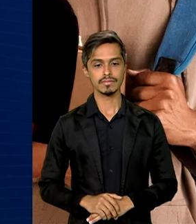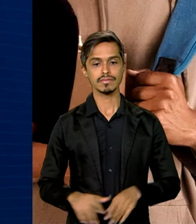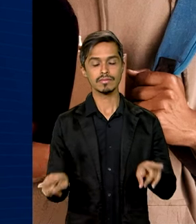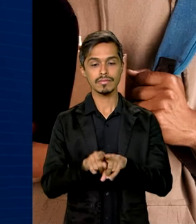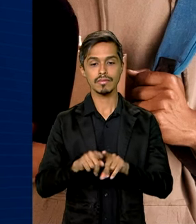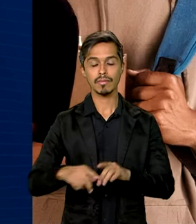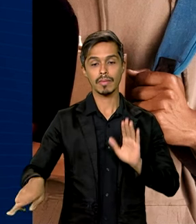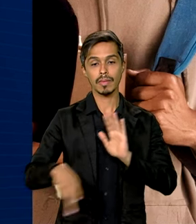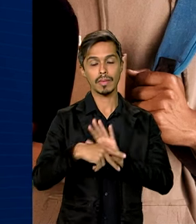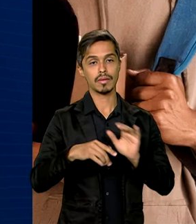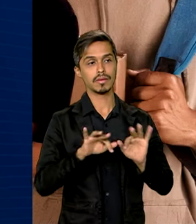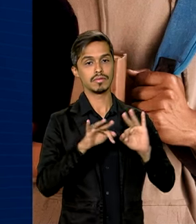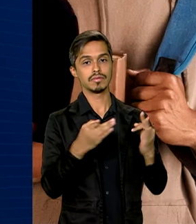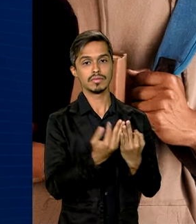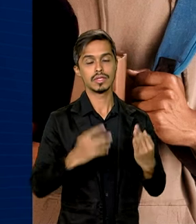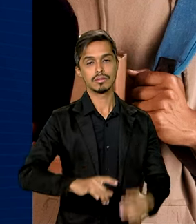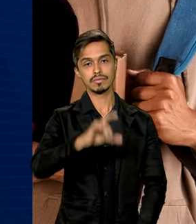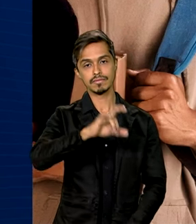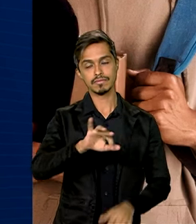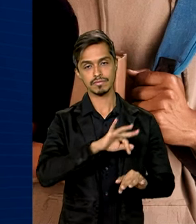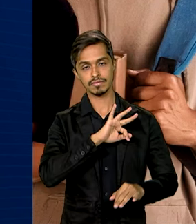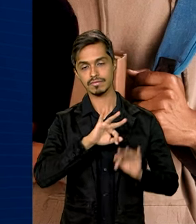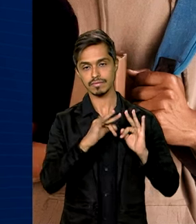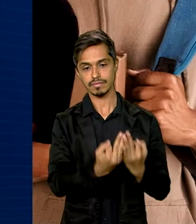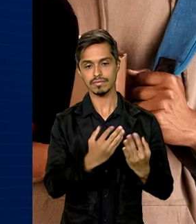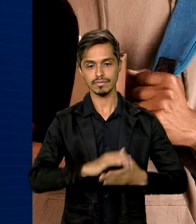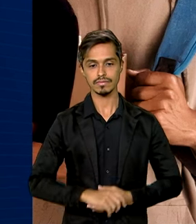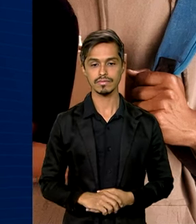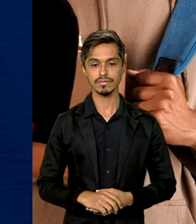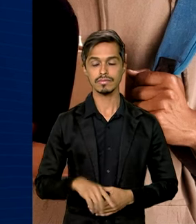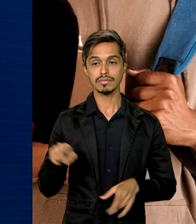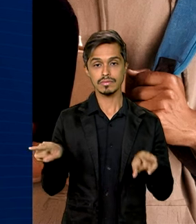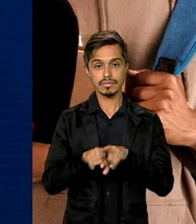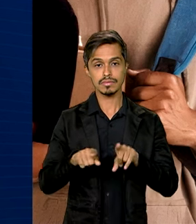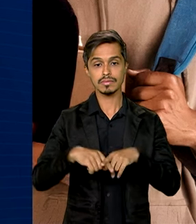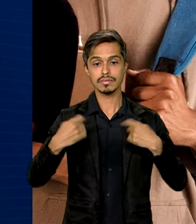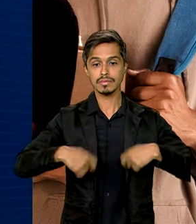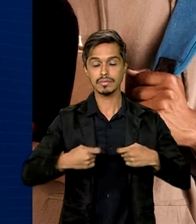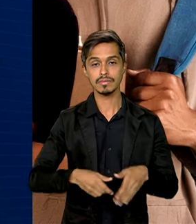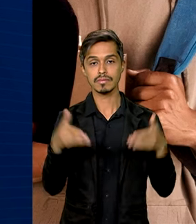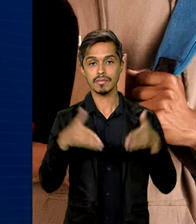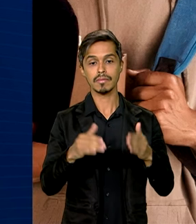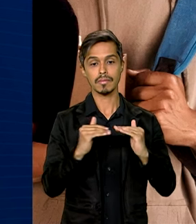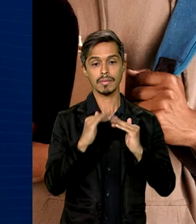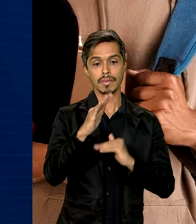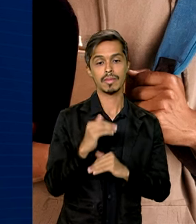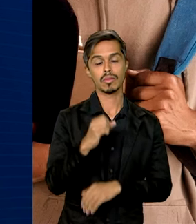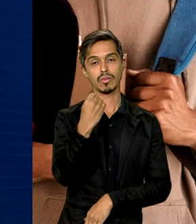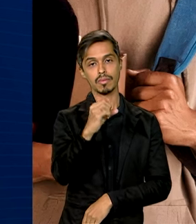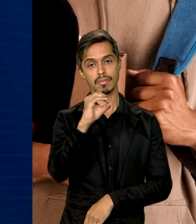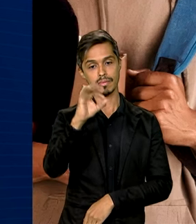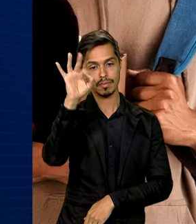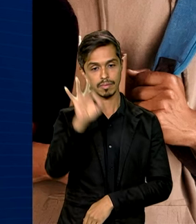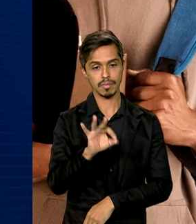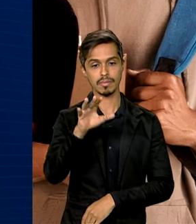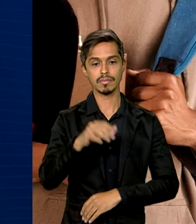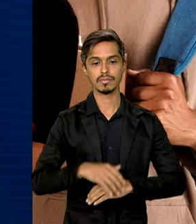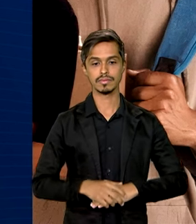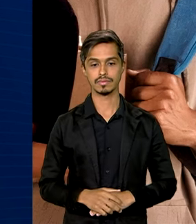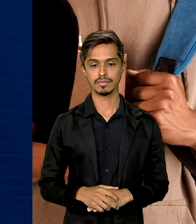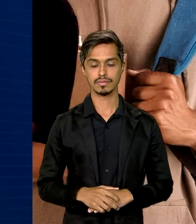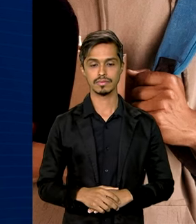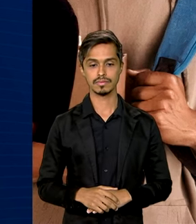de famílias que recebem o Bolsa Família. O aluno precisa ainda ter frequência mínima de 80% das horas